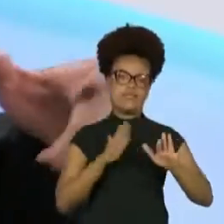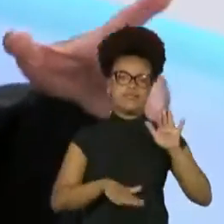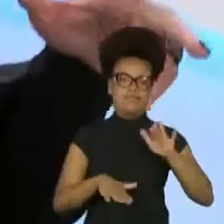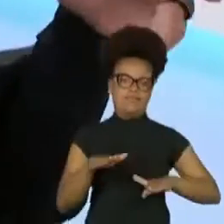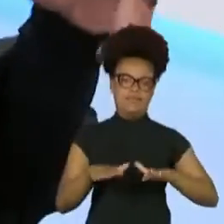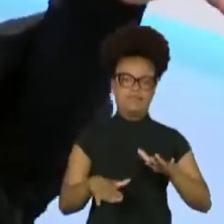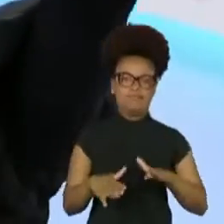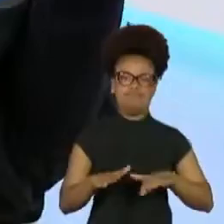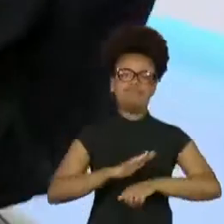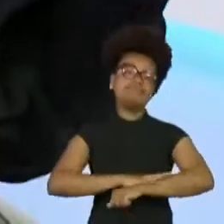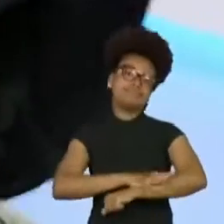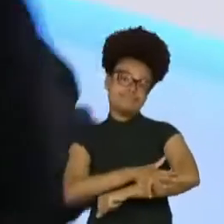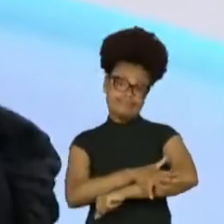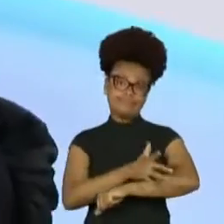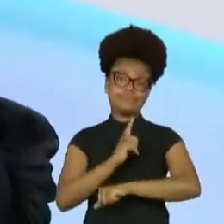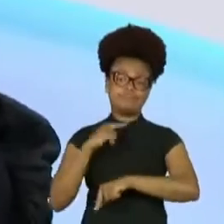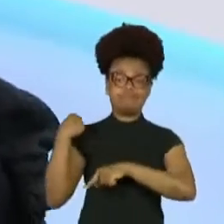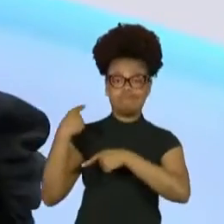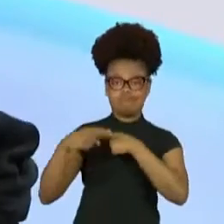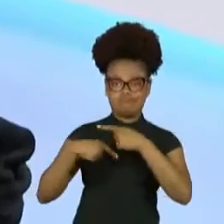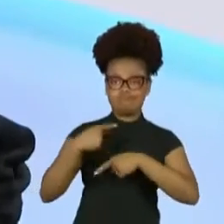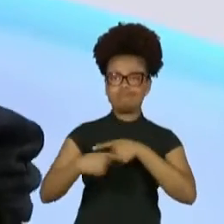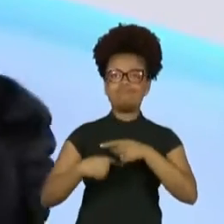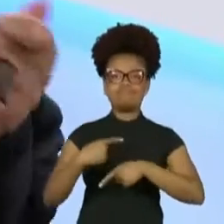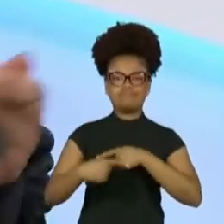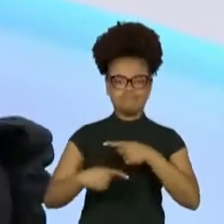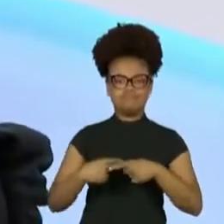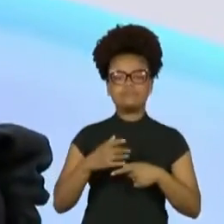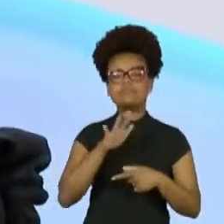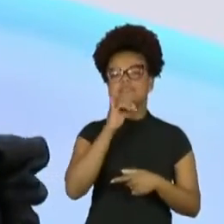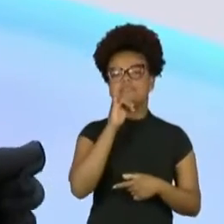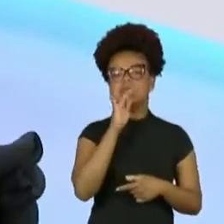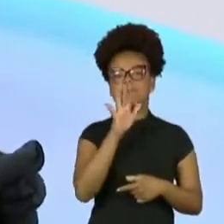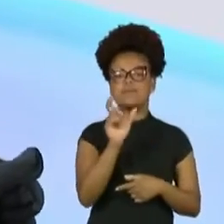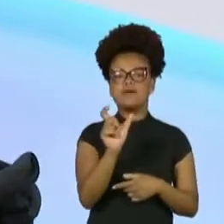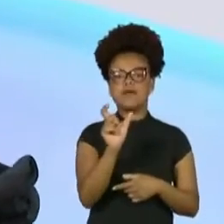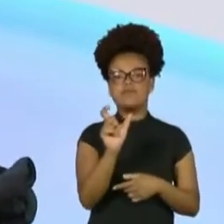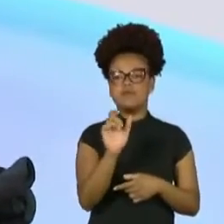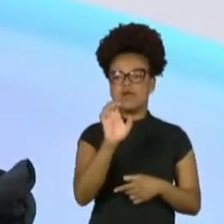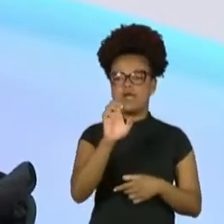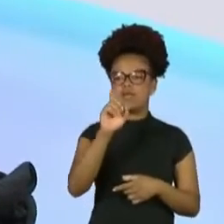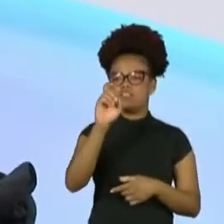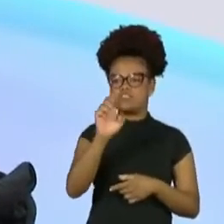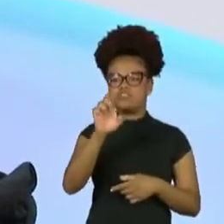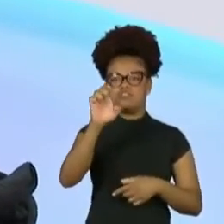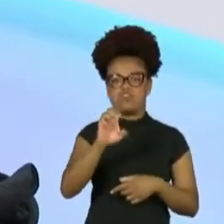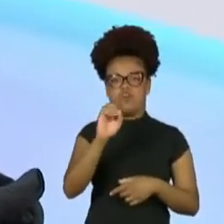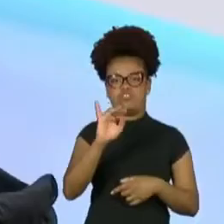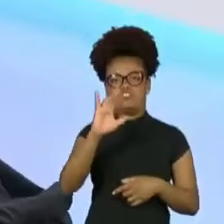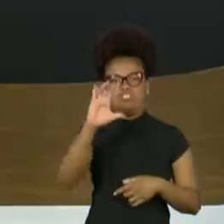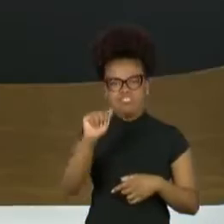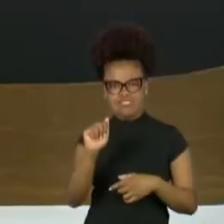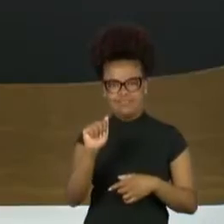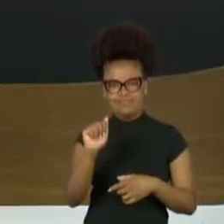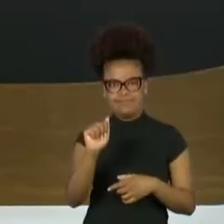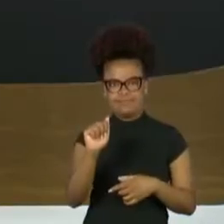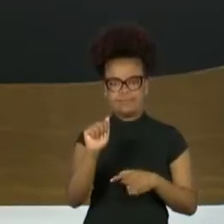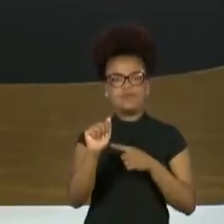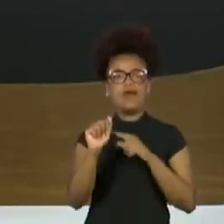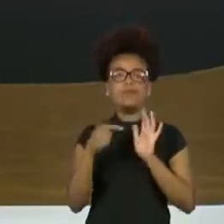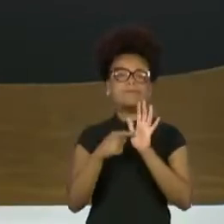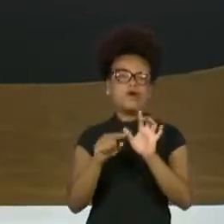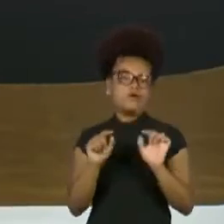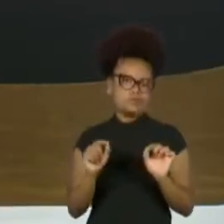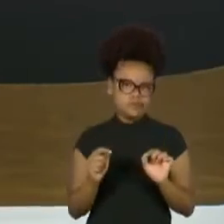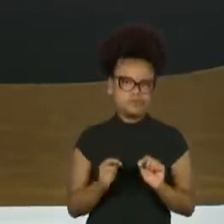coisa de dizer que, ah, exótica, né? É isso, é muito estranho. Você veio de uma